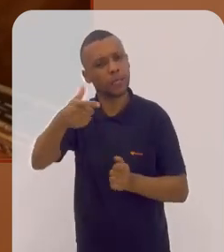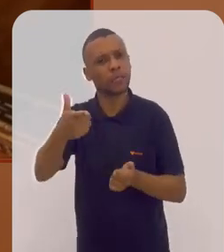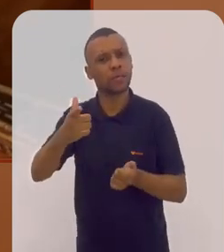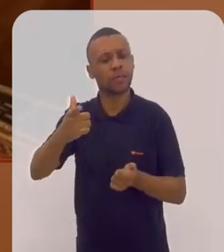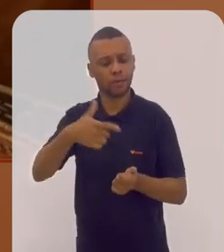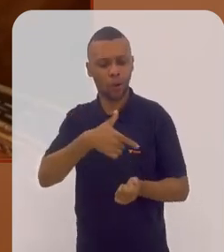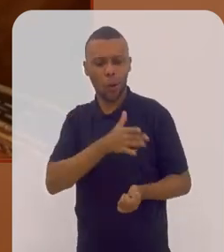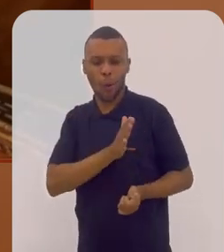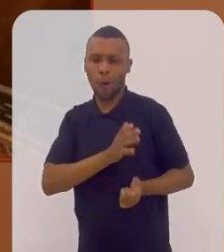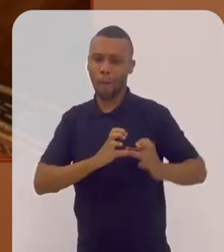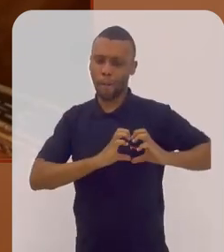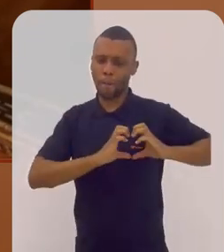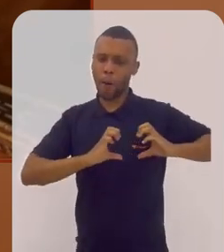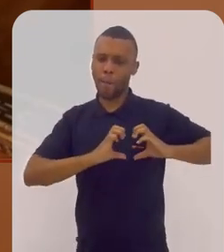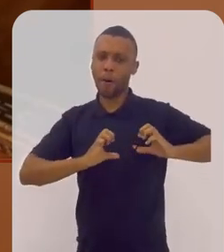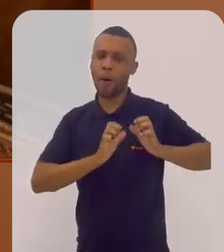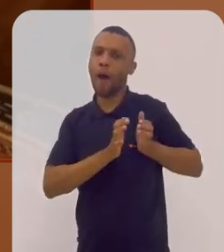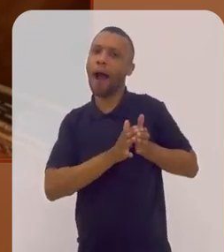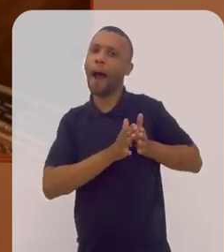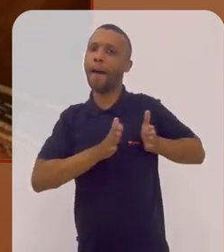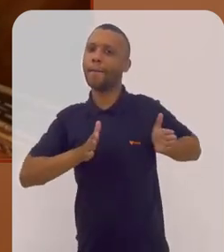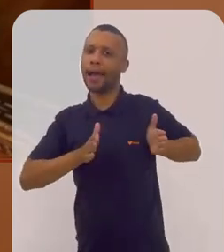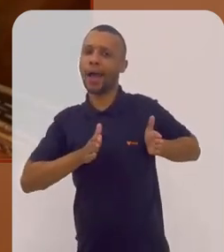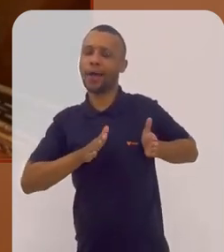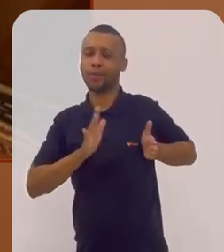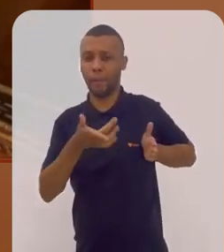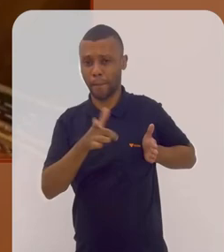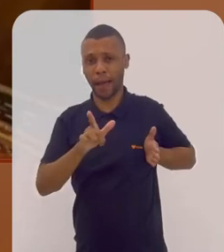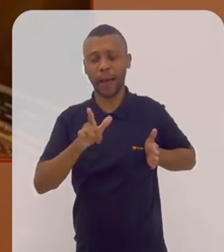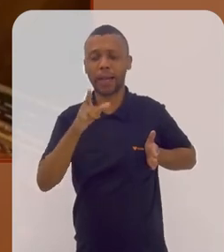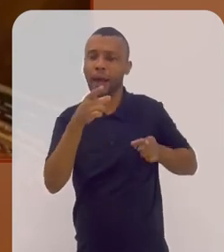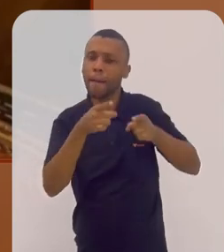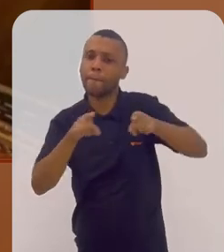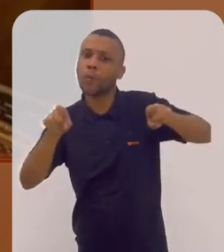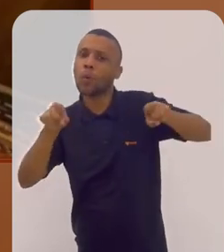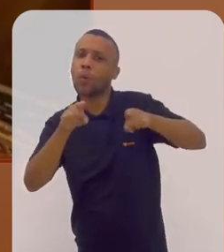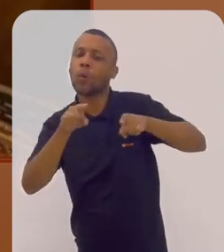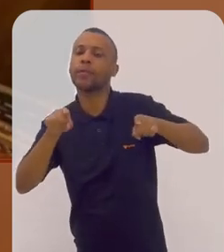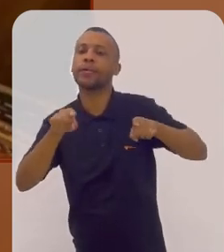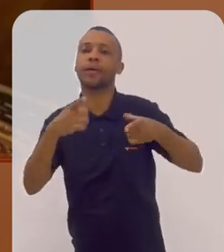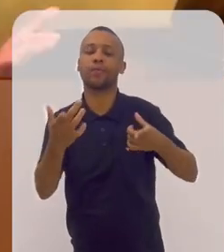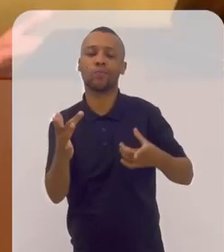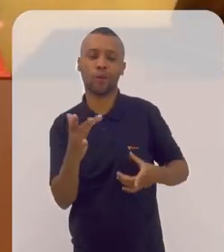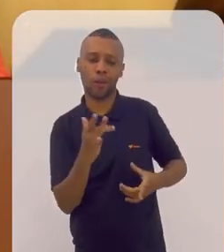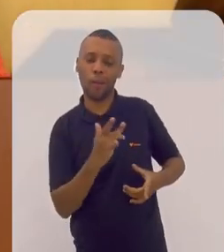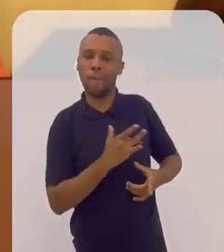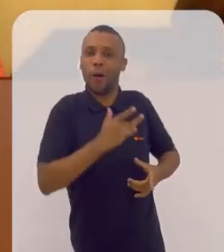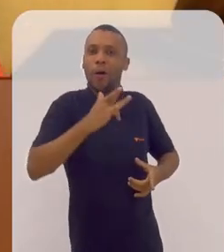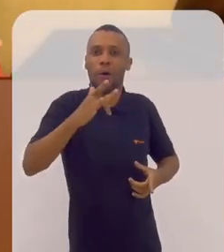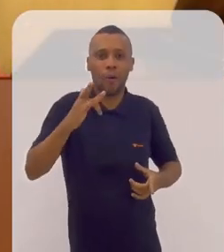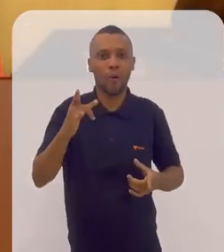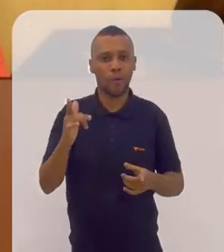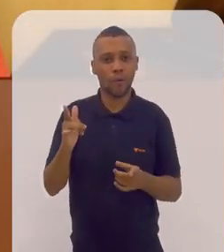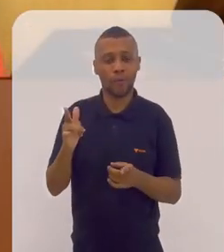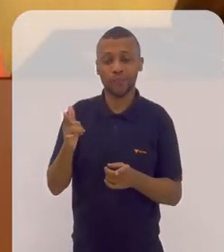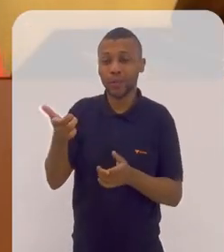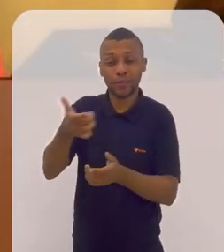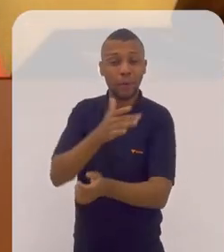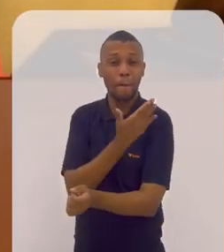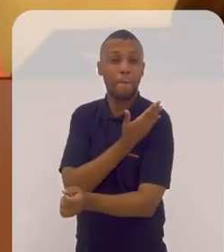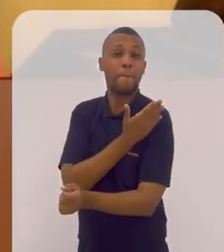apreciar o que é bom, para deixar aquilo entrar sem preconceito, preconceito é de quem acha que elas não têm essa